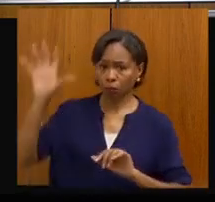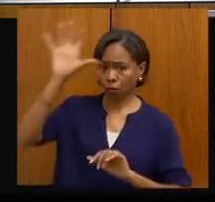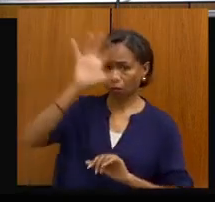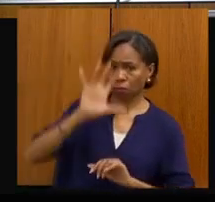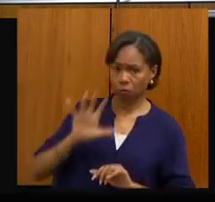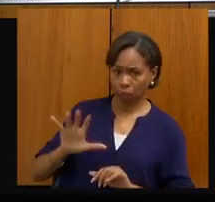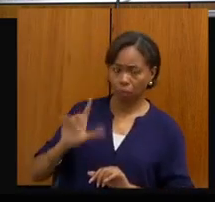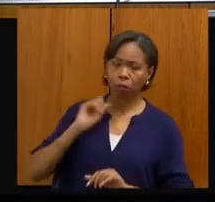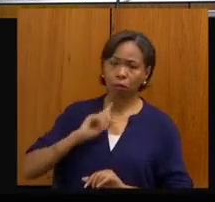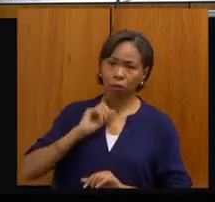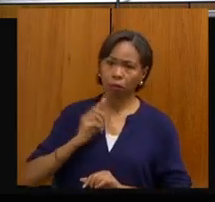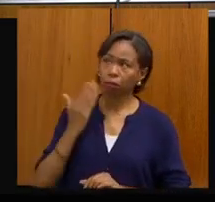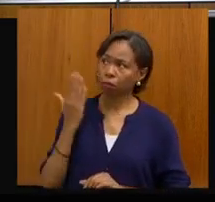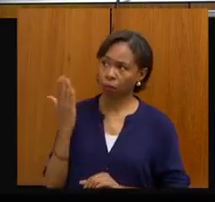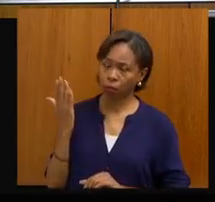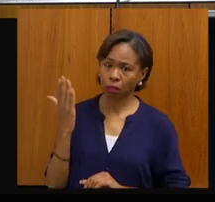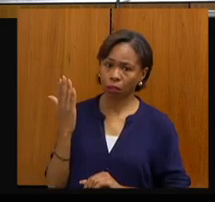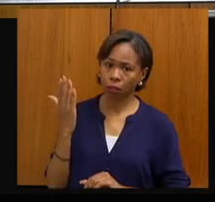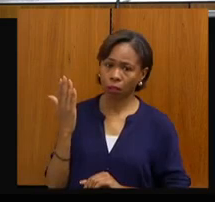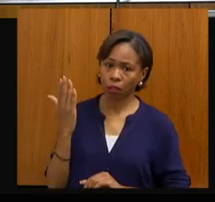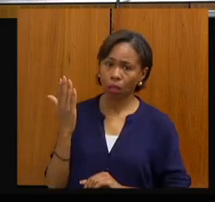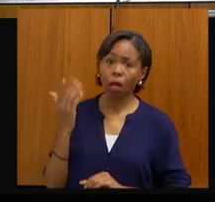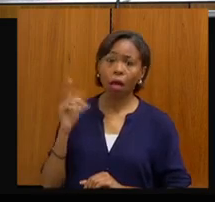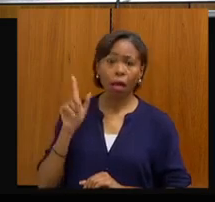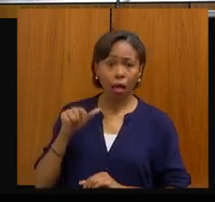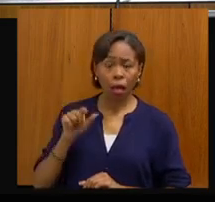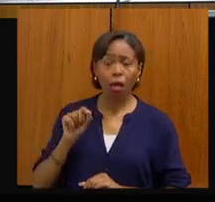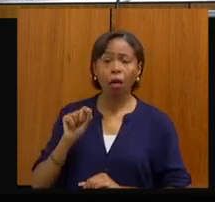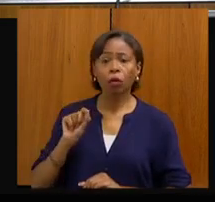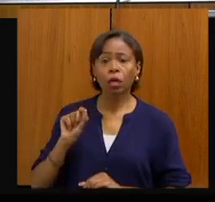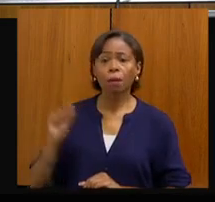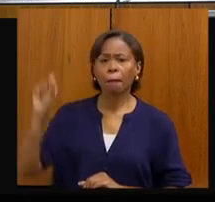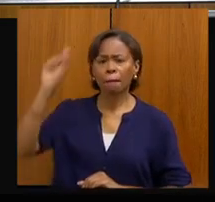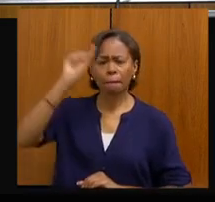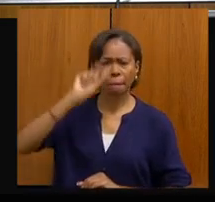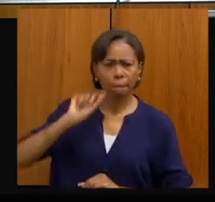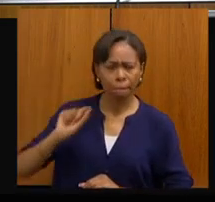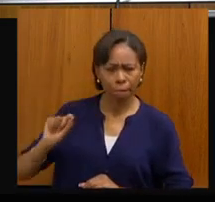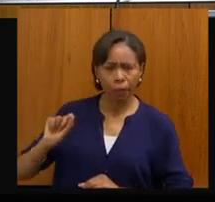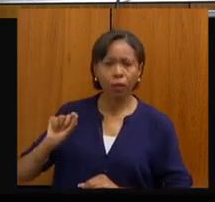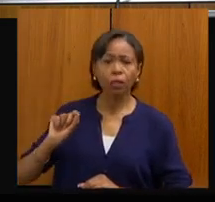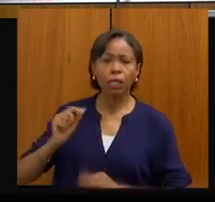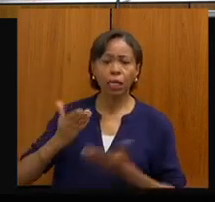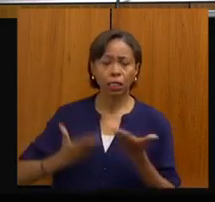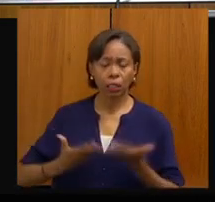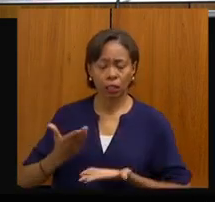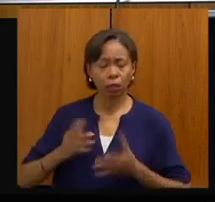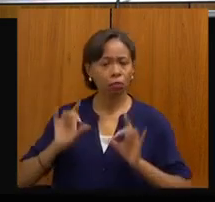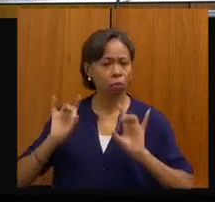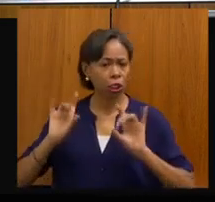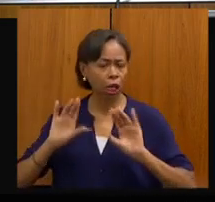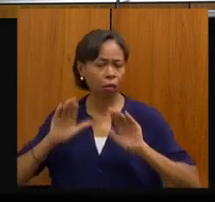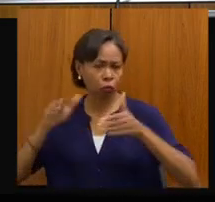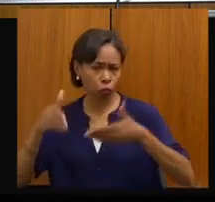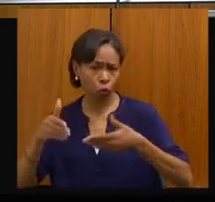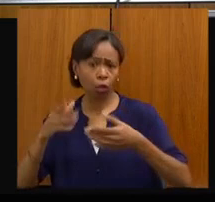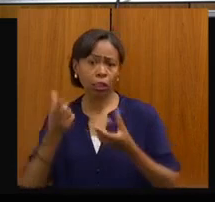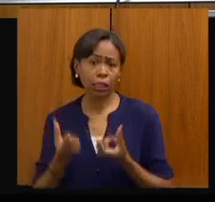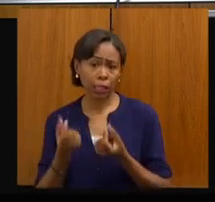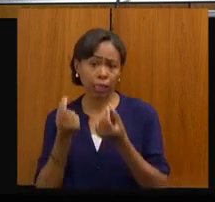como um todo. Então, é o que eu falei, ele é distribuído no estado como um todo, mas se destaca, obviamente, com a região